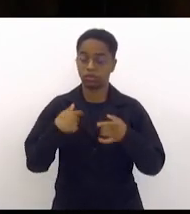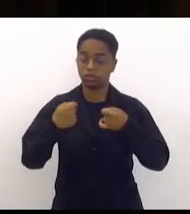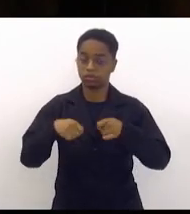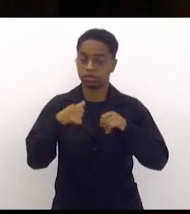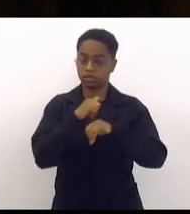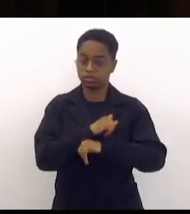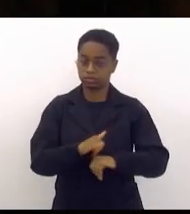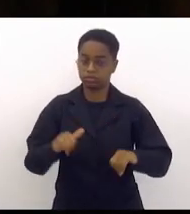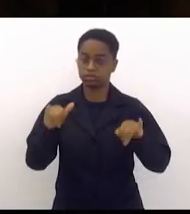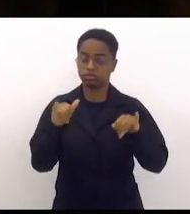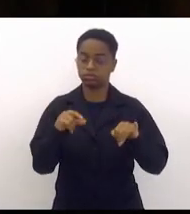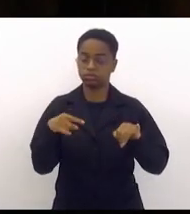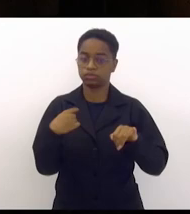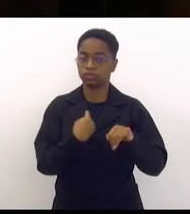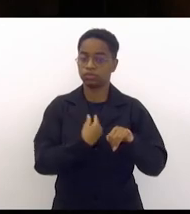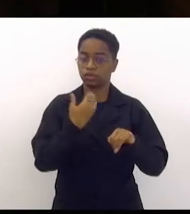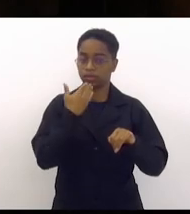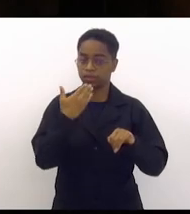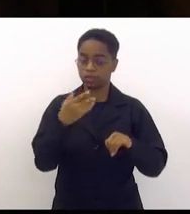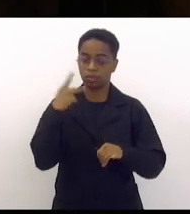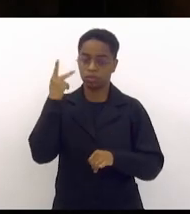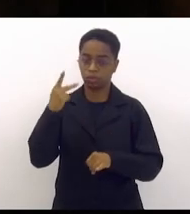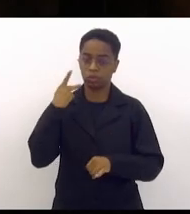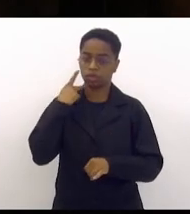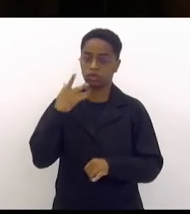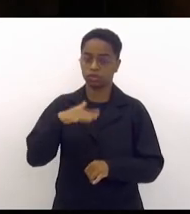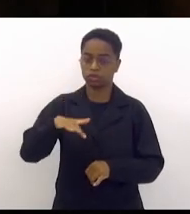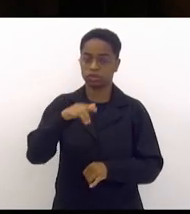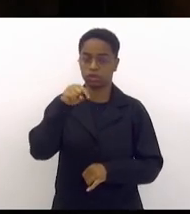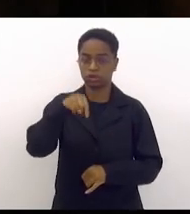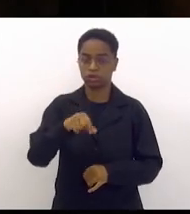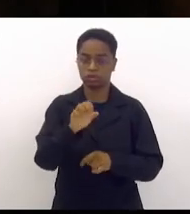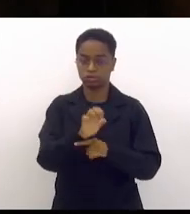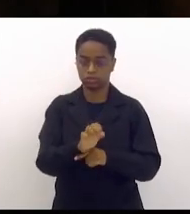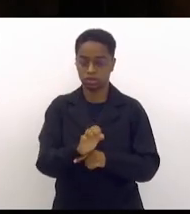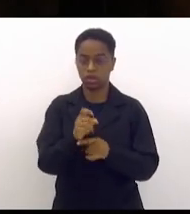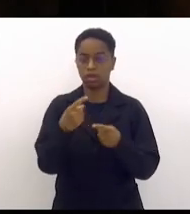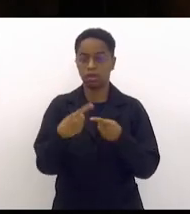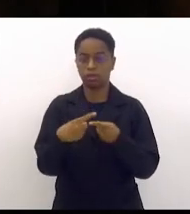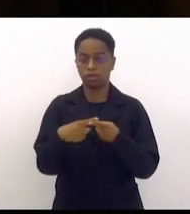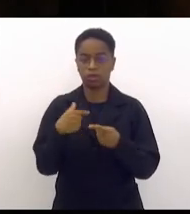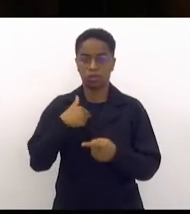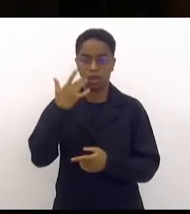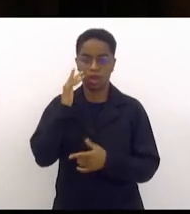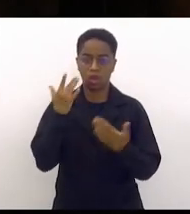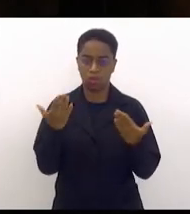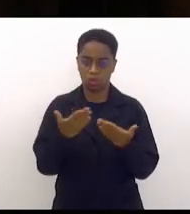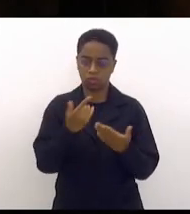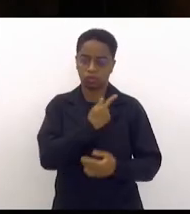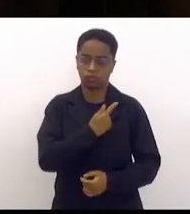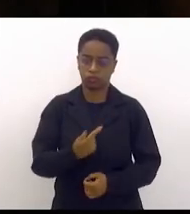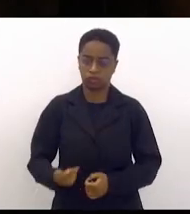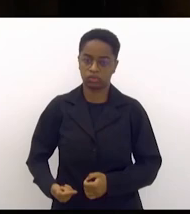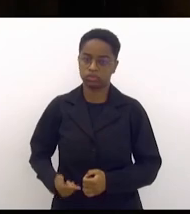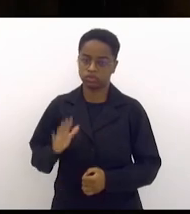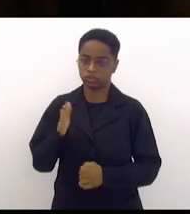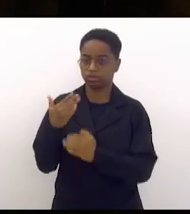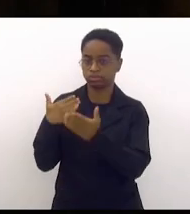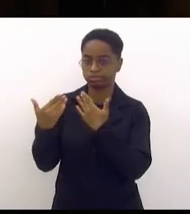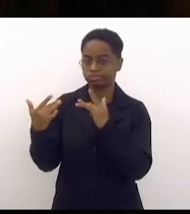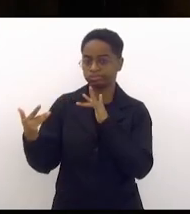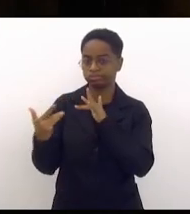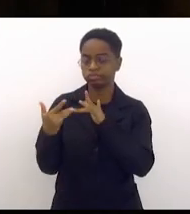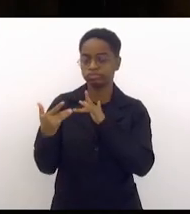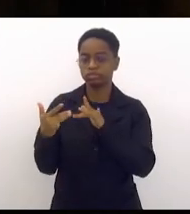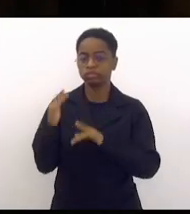pedimos ao procurador do estado acho que hoje o governador deve ter cuidado disso para que